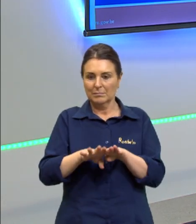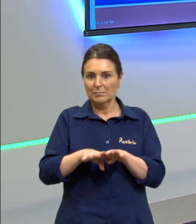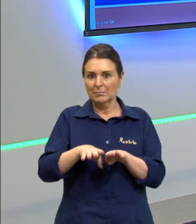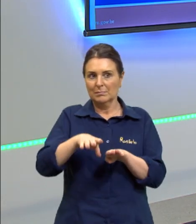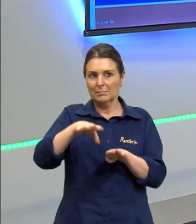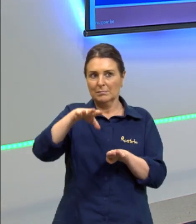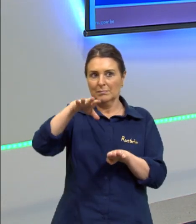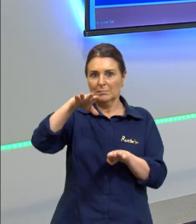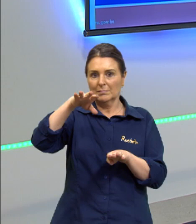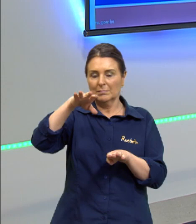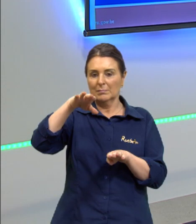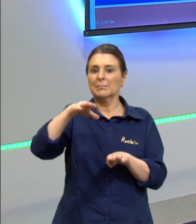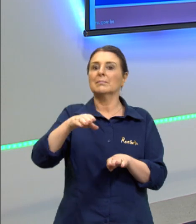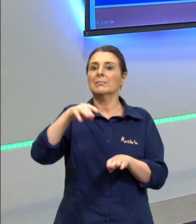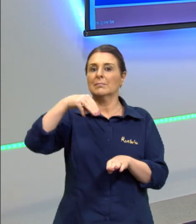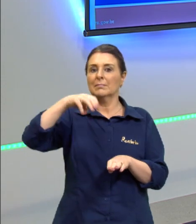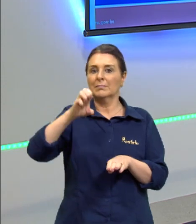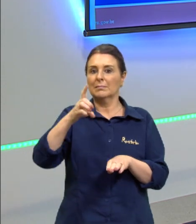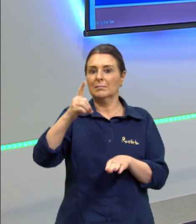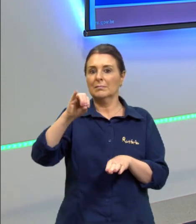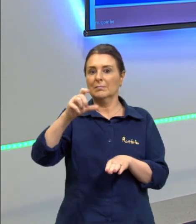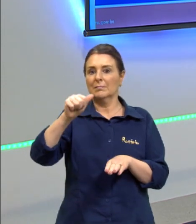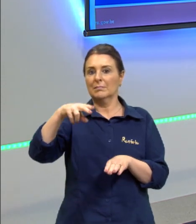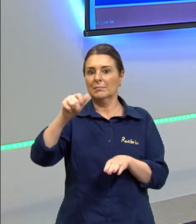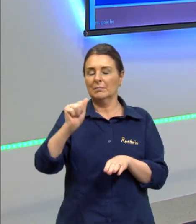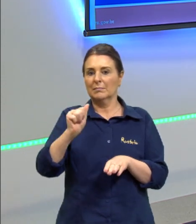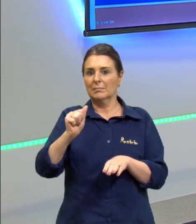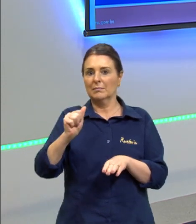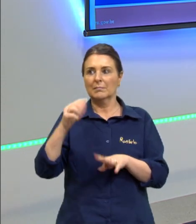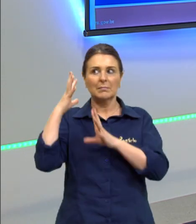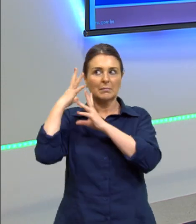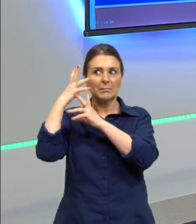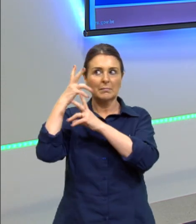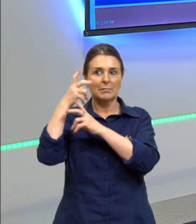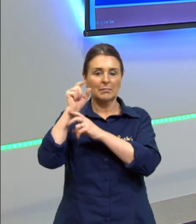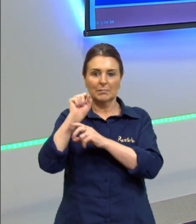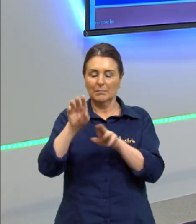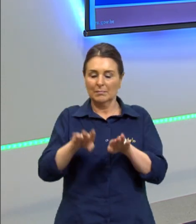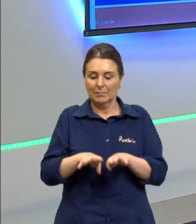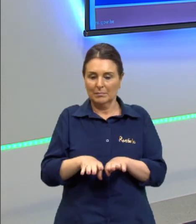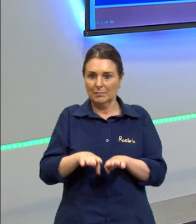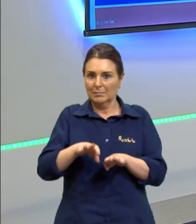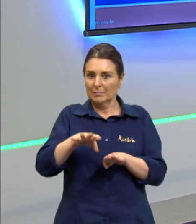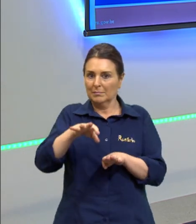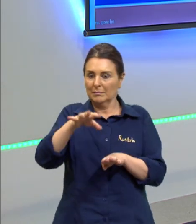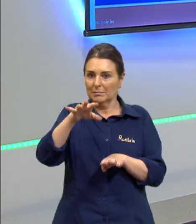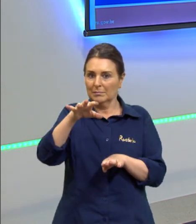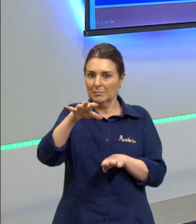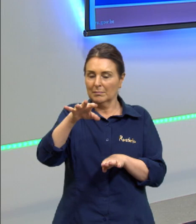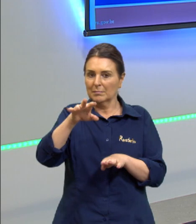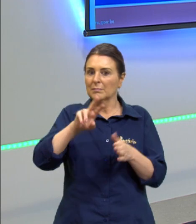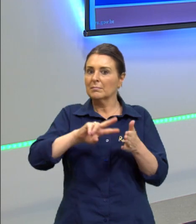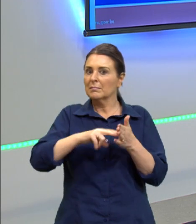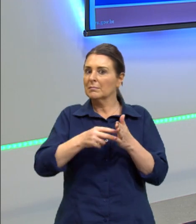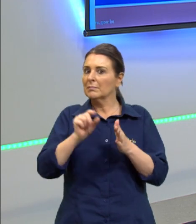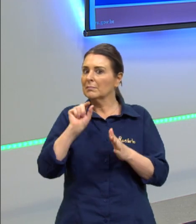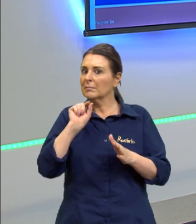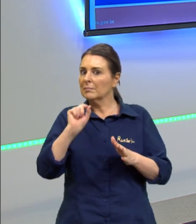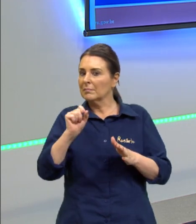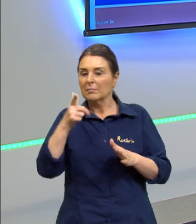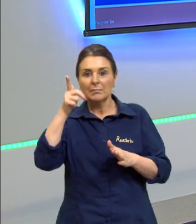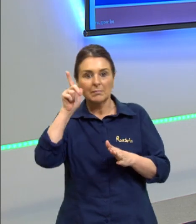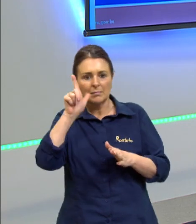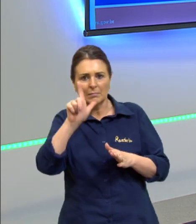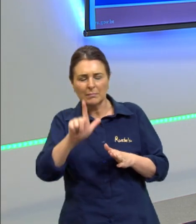tem que ressaltar aqui e relembrar? A mediana, ela é obtida através